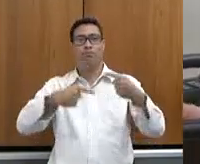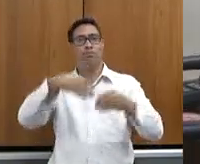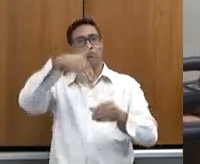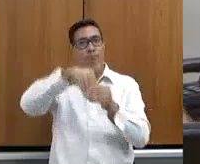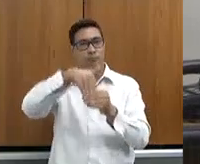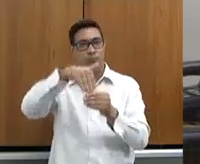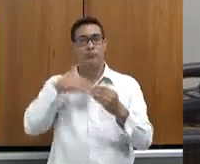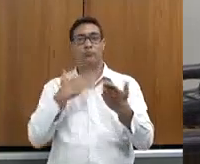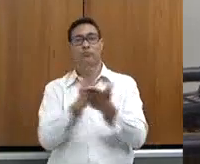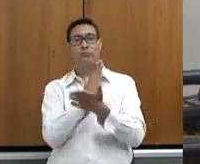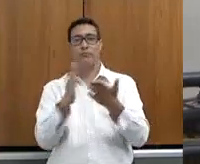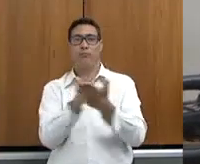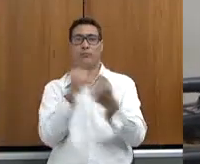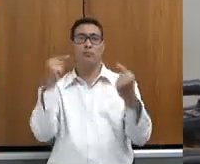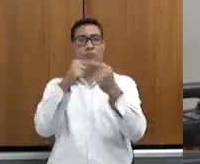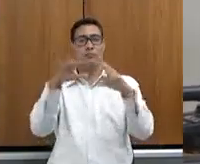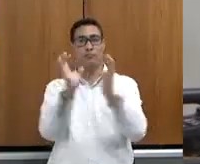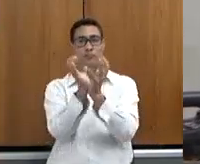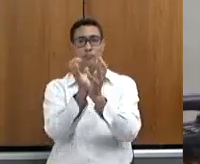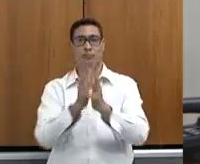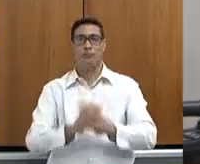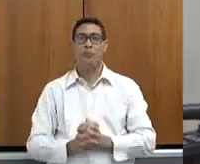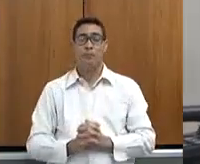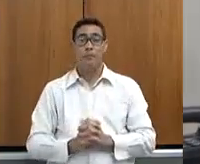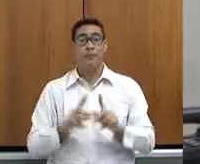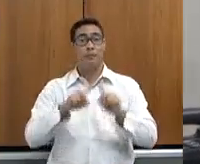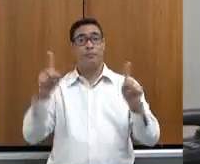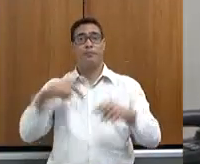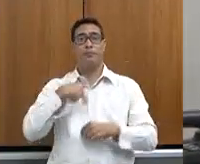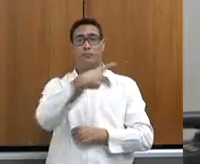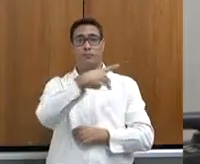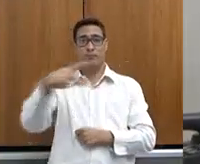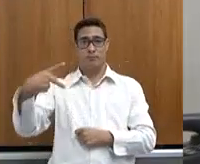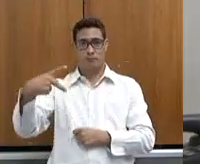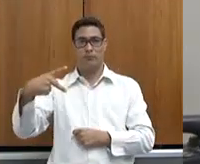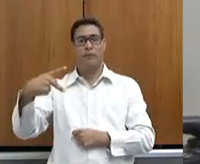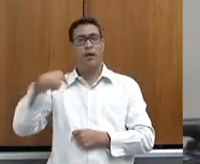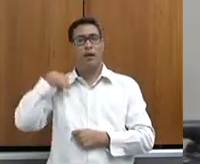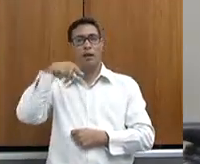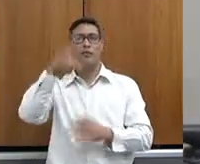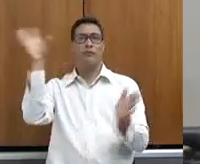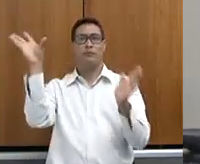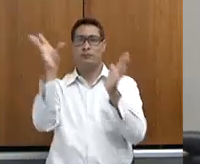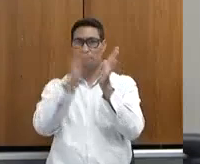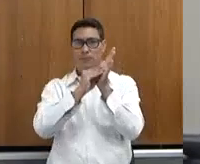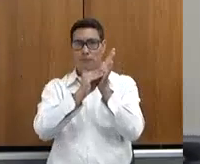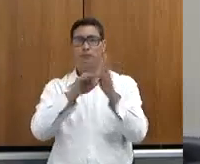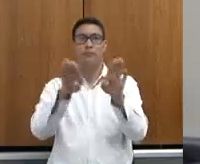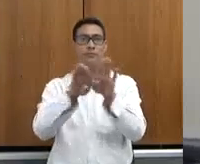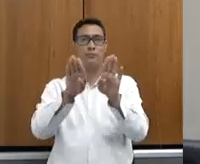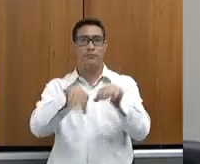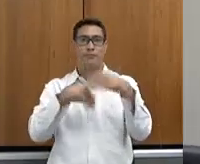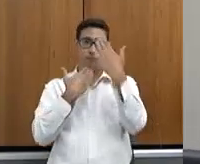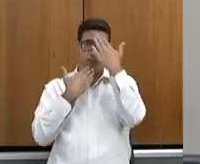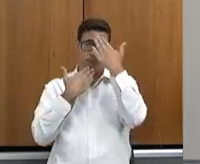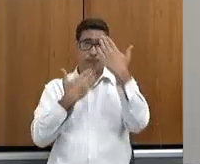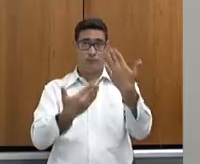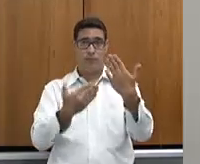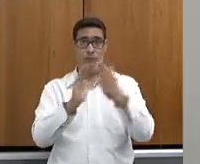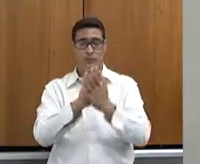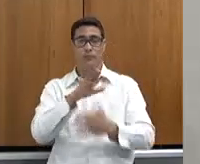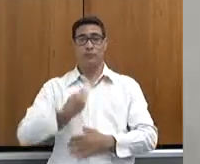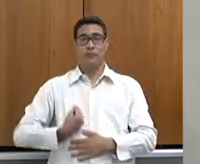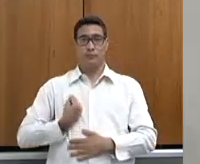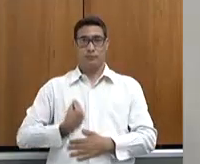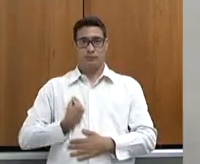da comissão. A presidência registra e agradece a